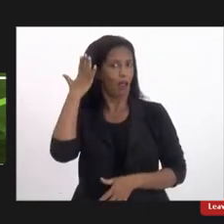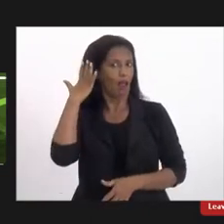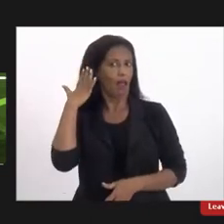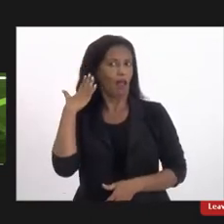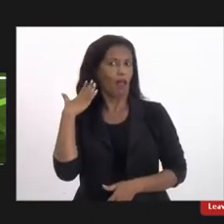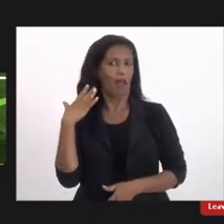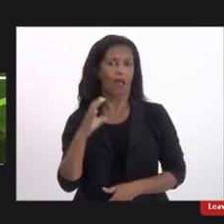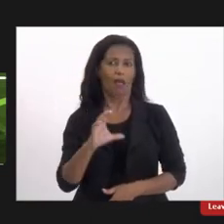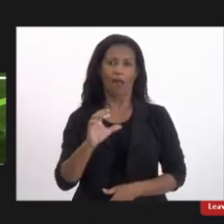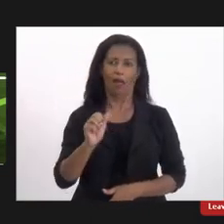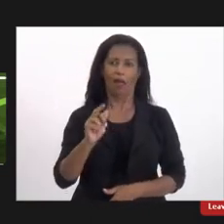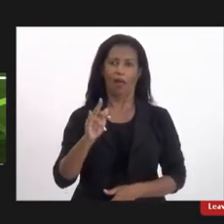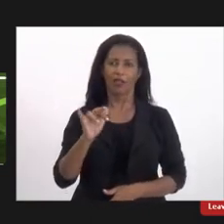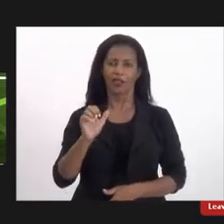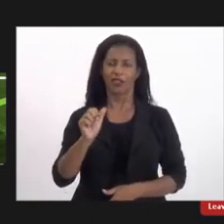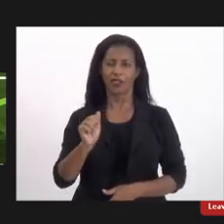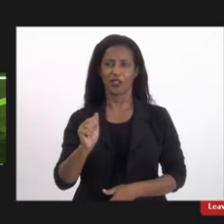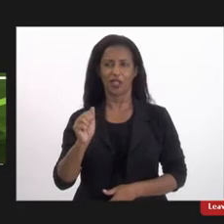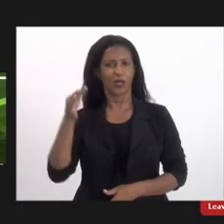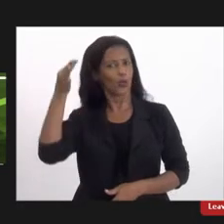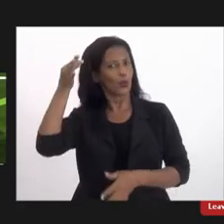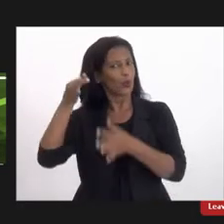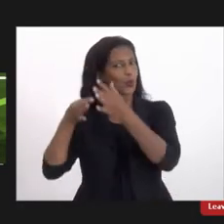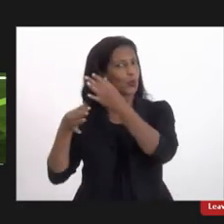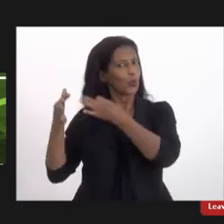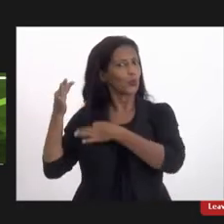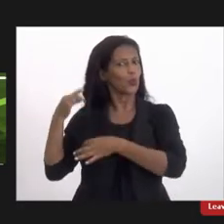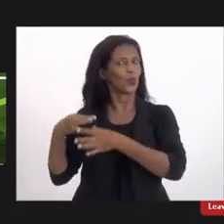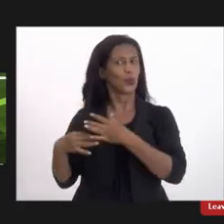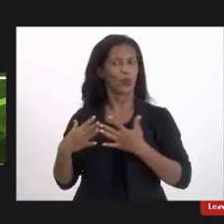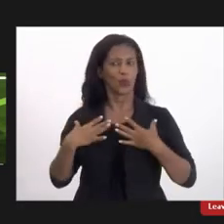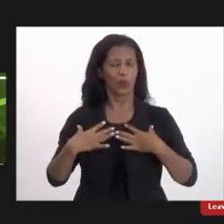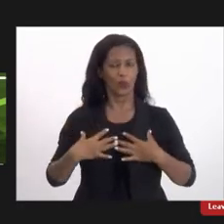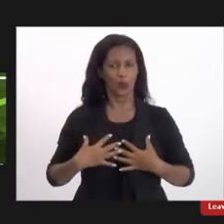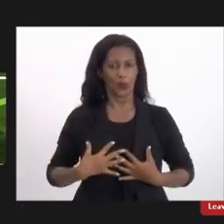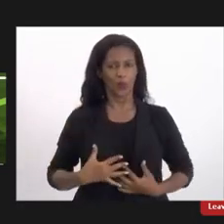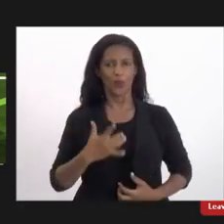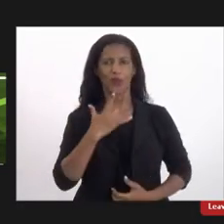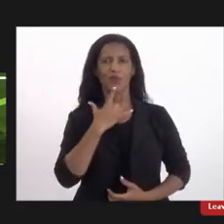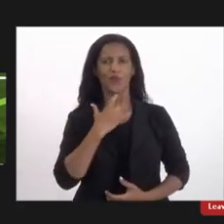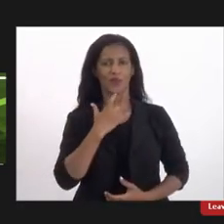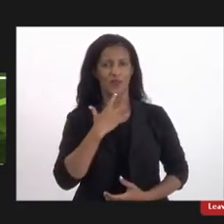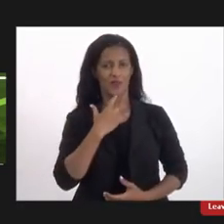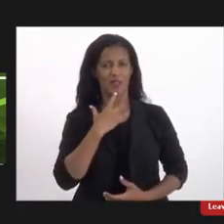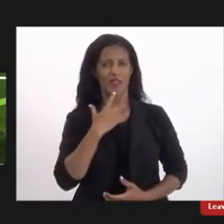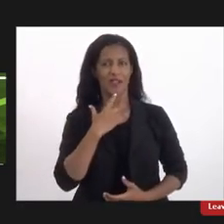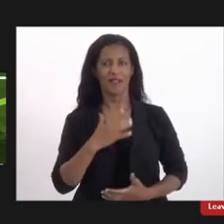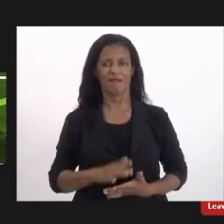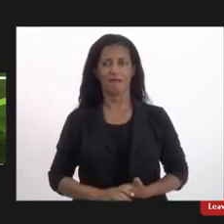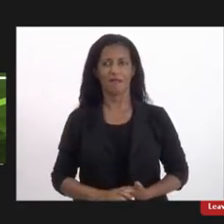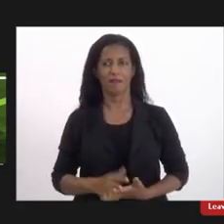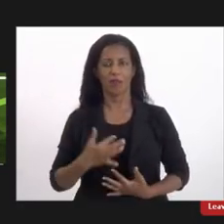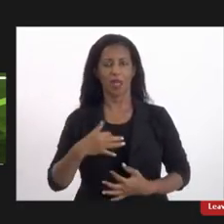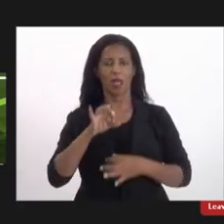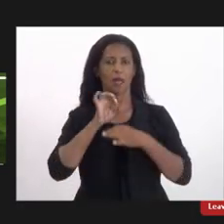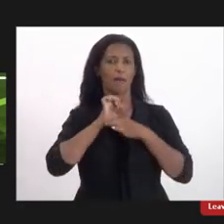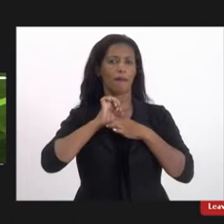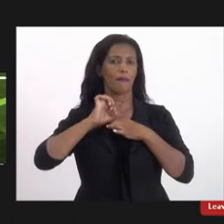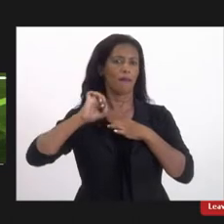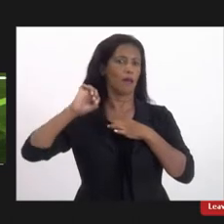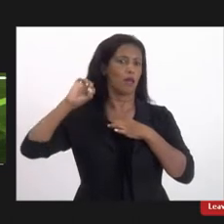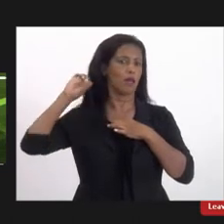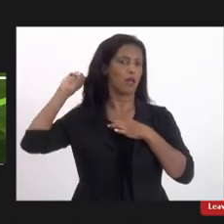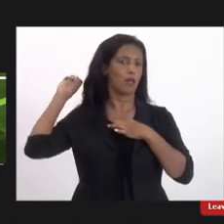castanhos com luzes estou vestindo uma blusa vermelha tenho uma traqueostomia no